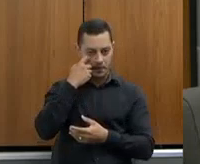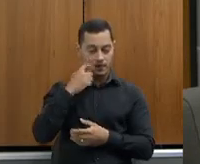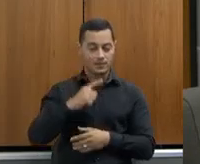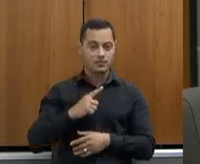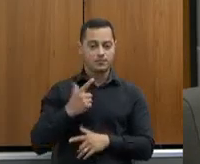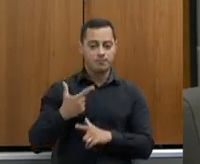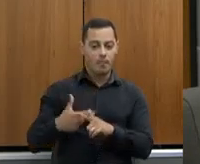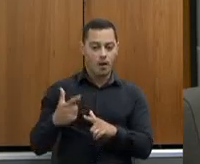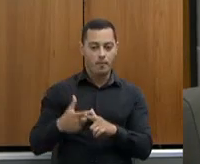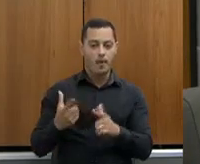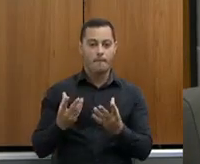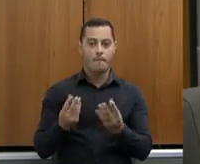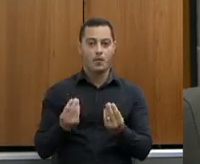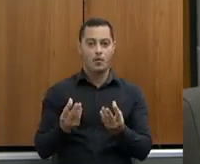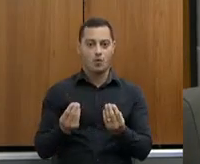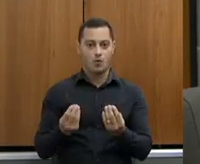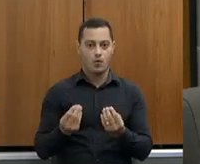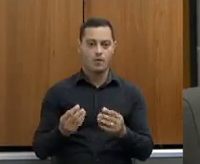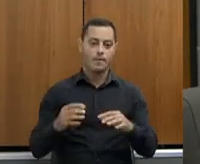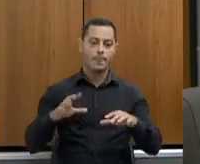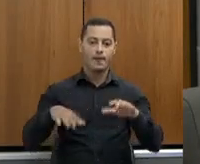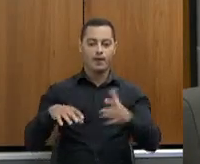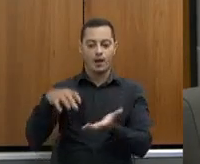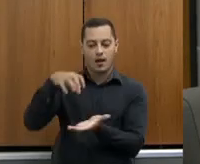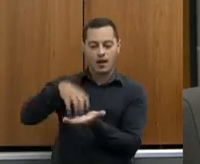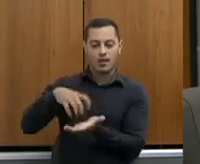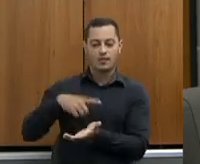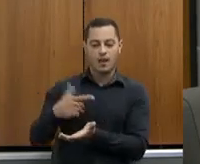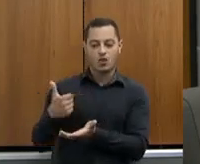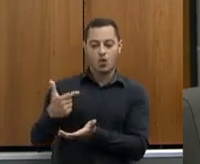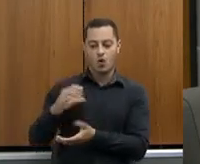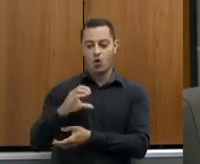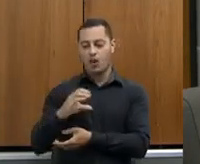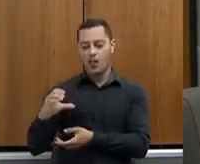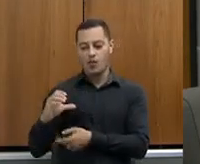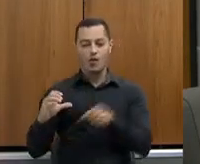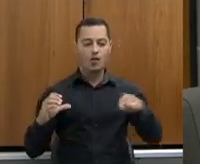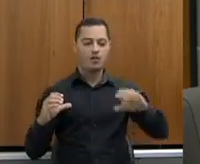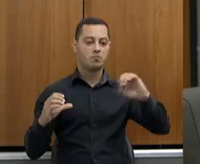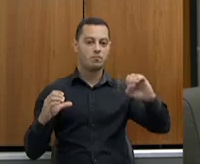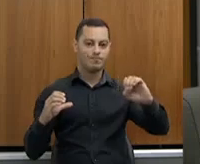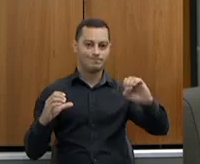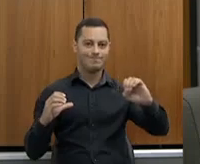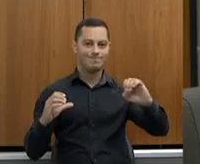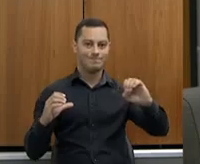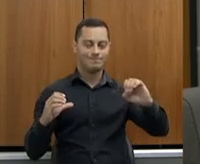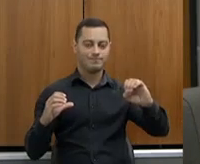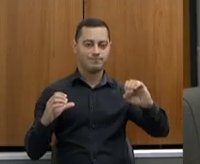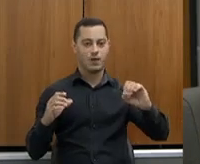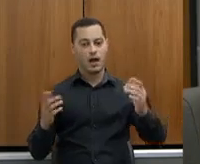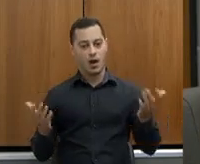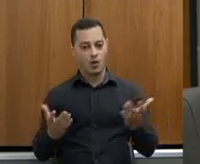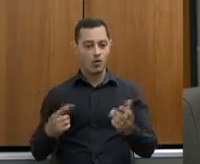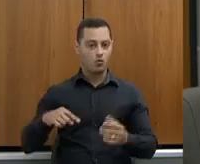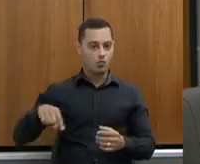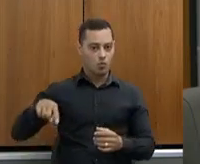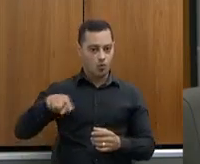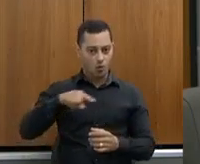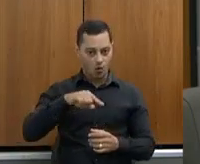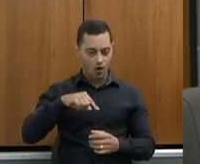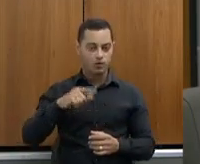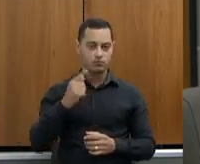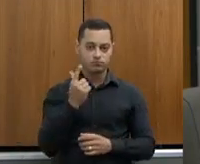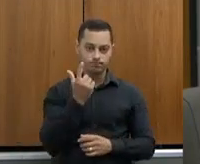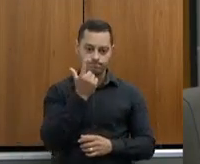grande de unidade regional com 12 coordenadores, enquanto outras regionais não tinha nenhum. Então, agora, gente colocou o tripé das